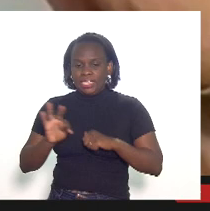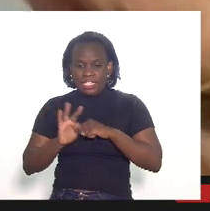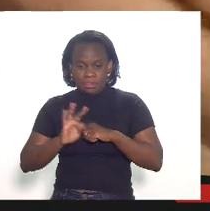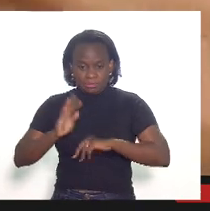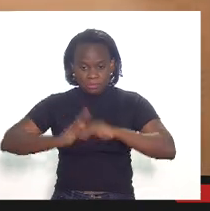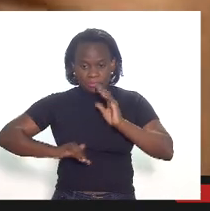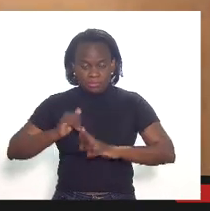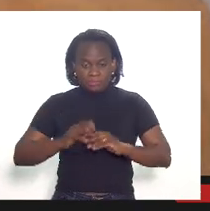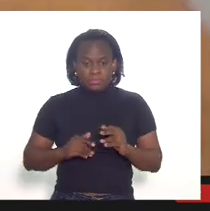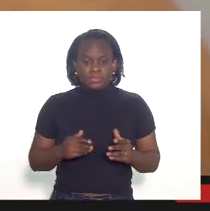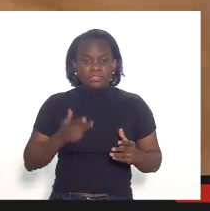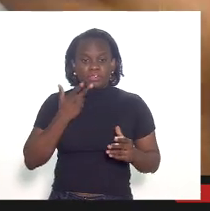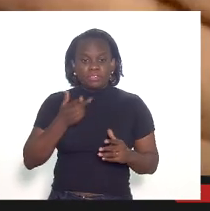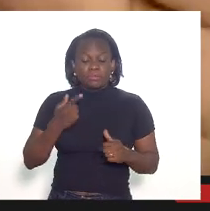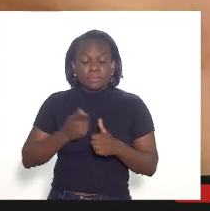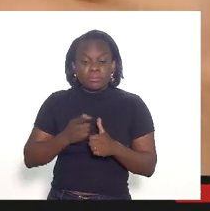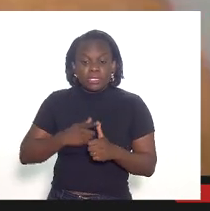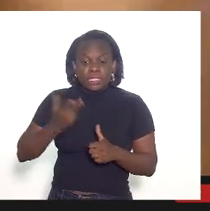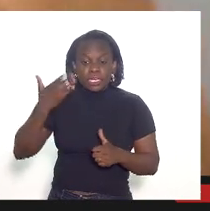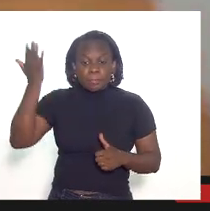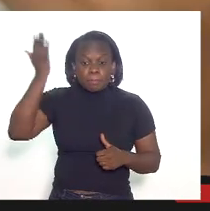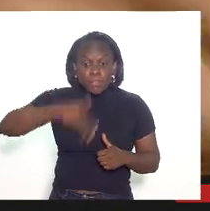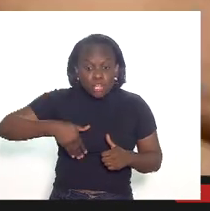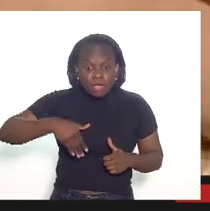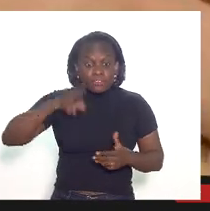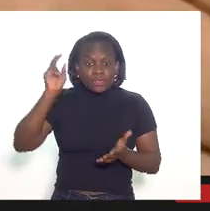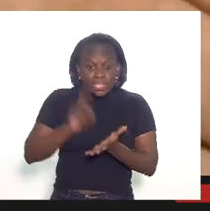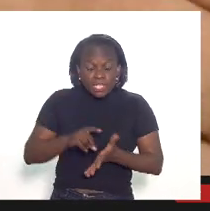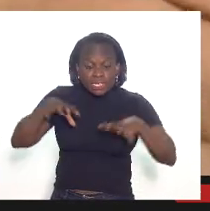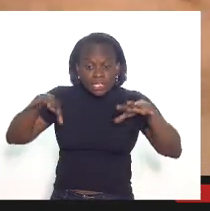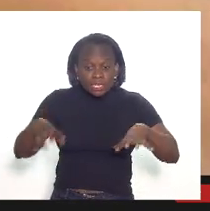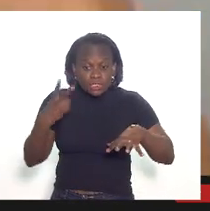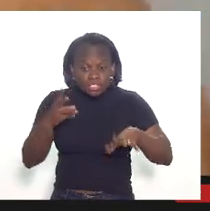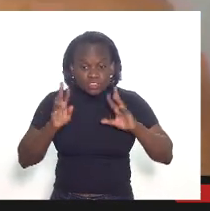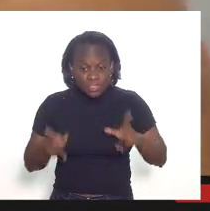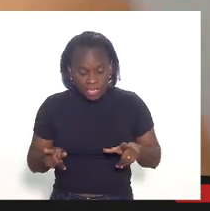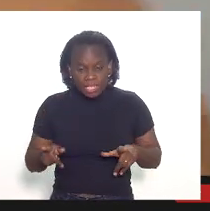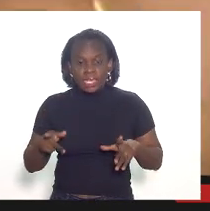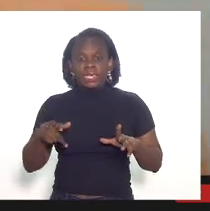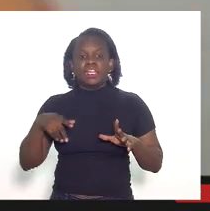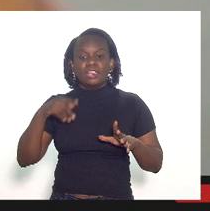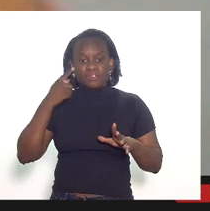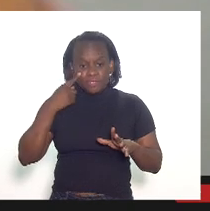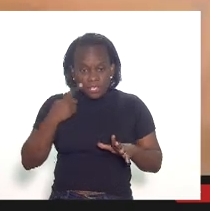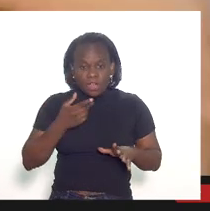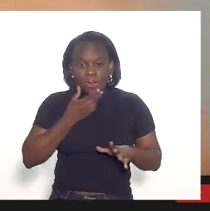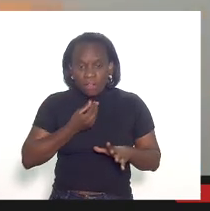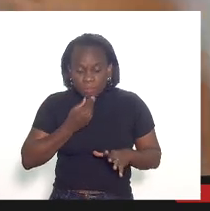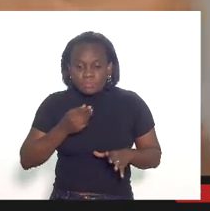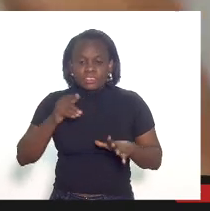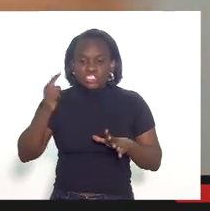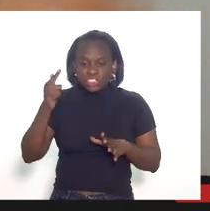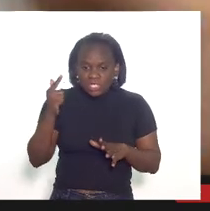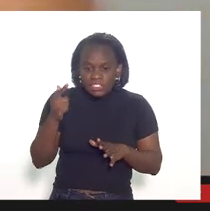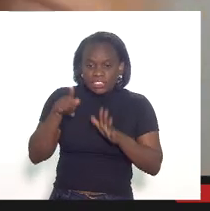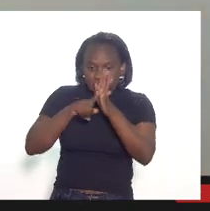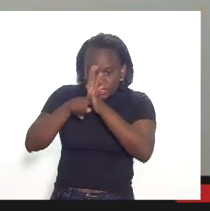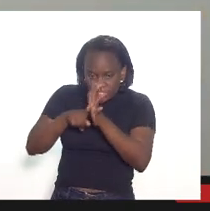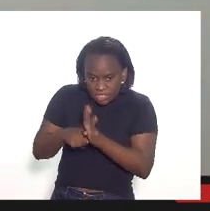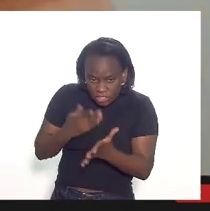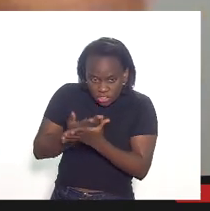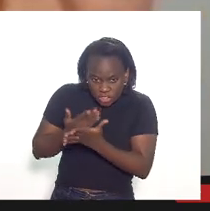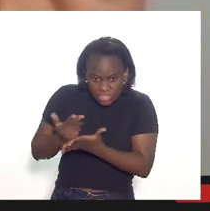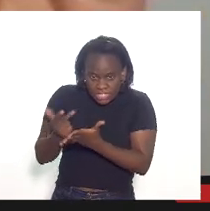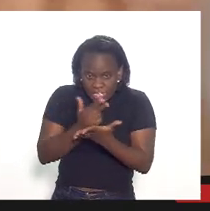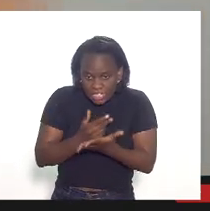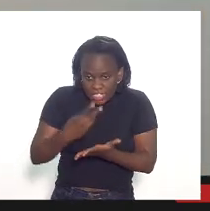falando enquanto não nos for provado que são realmente dois campos diferentes quando vieram o geólogo reserva aprovada fala tá vendo aqui desenho